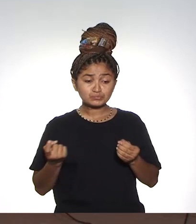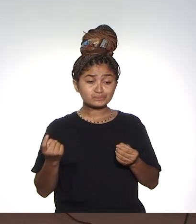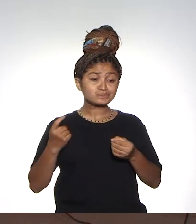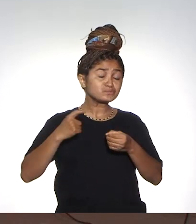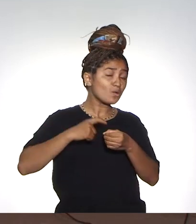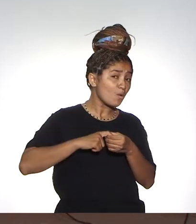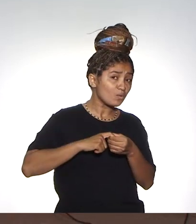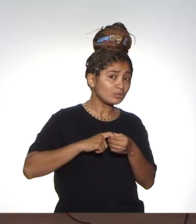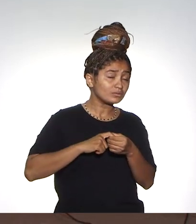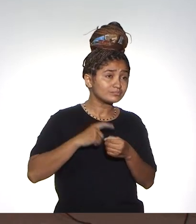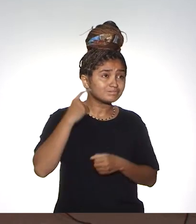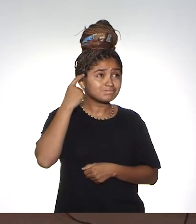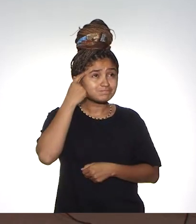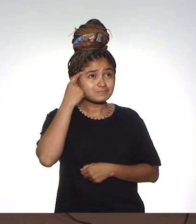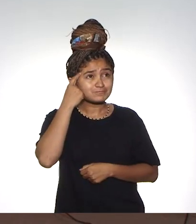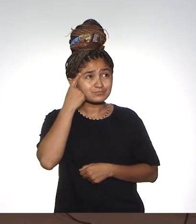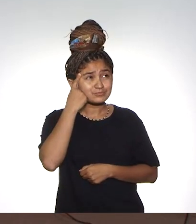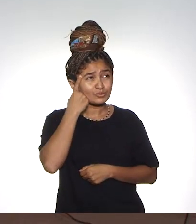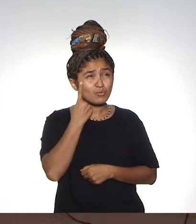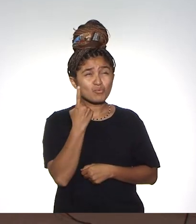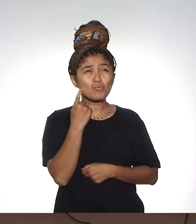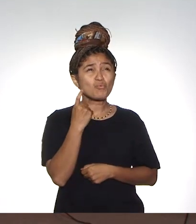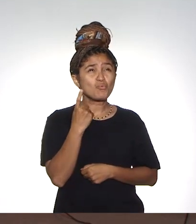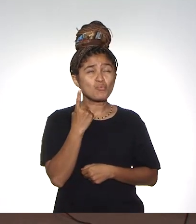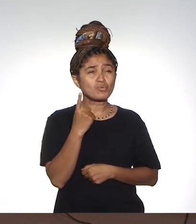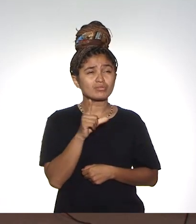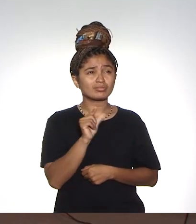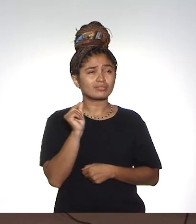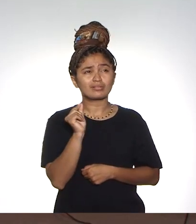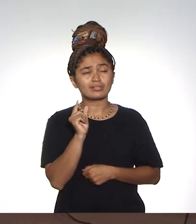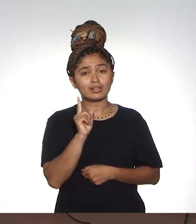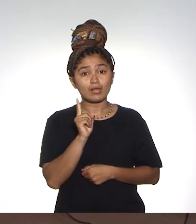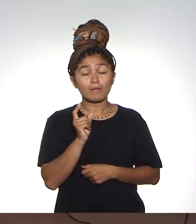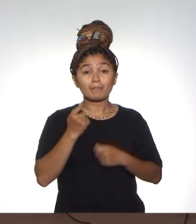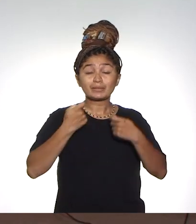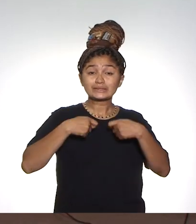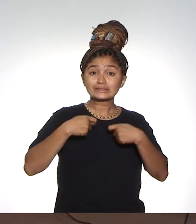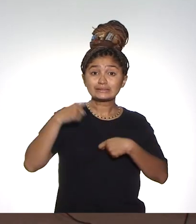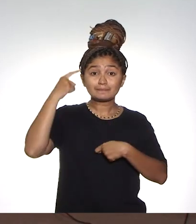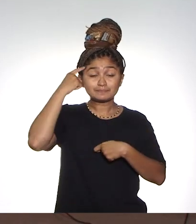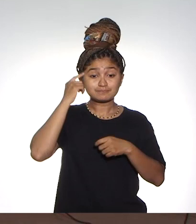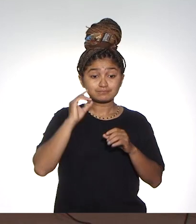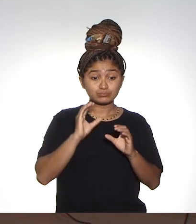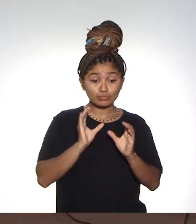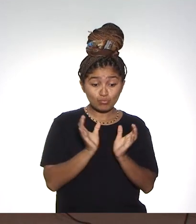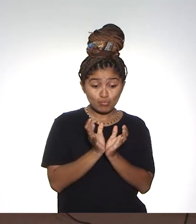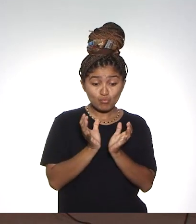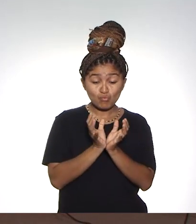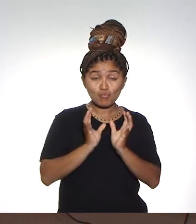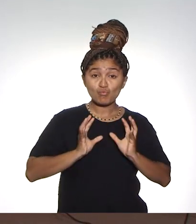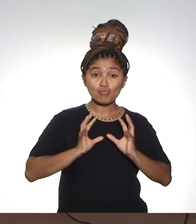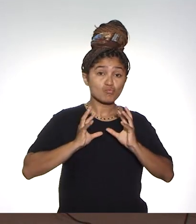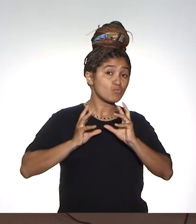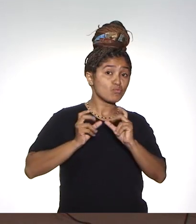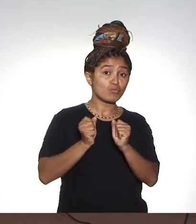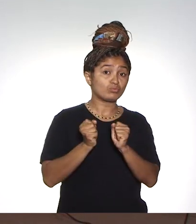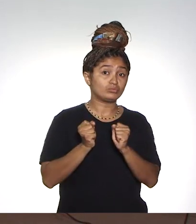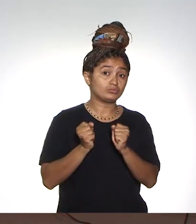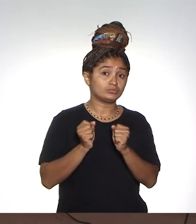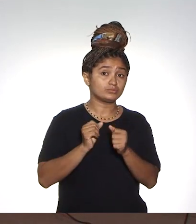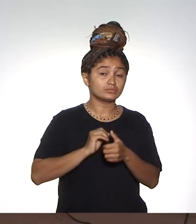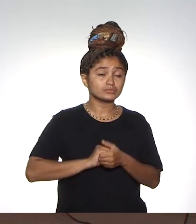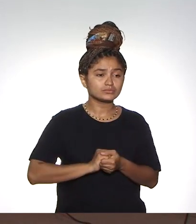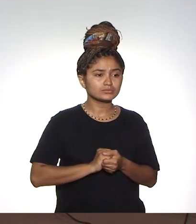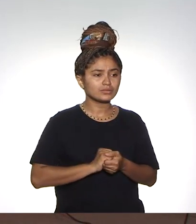apenas uma via única. E nós, quando tomamos algumas decisões, nós pensamos no coletivo, em todas